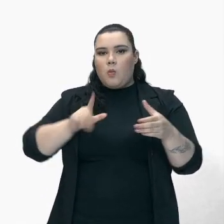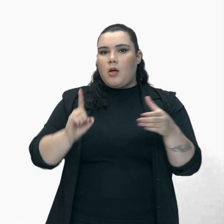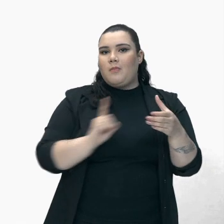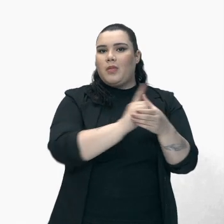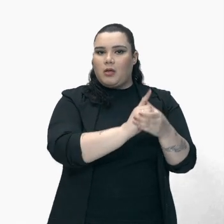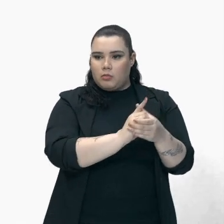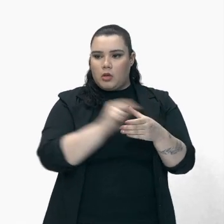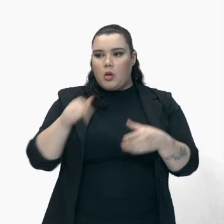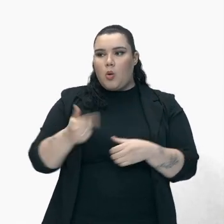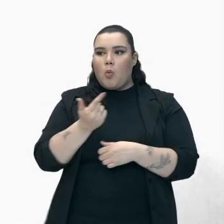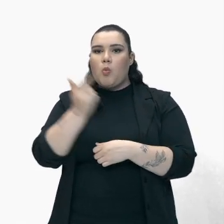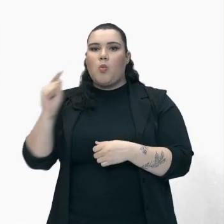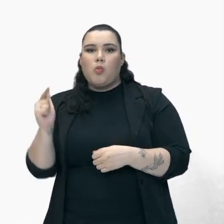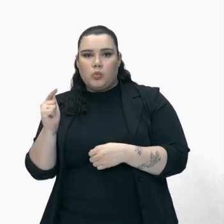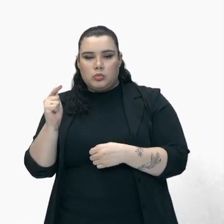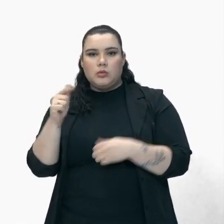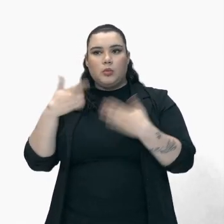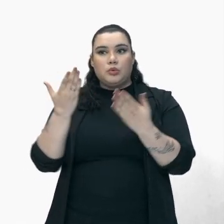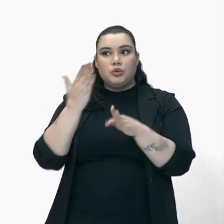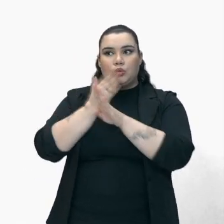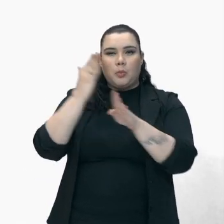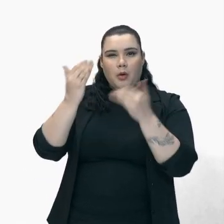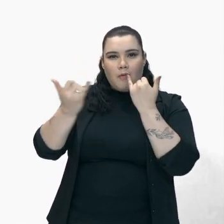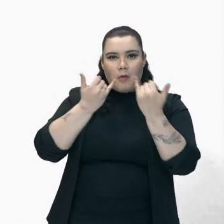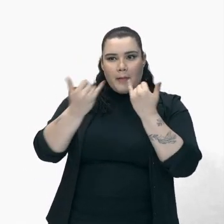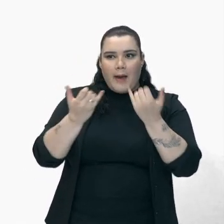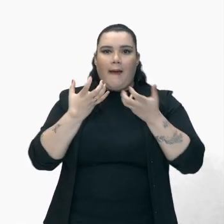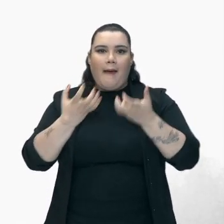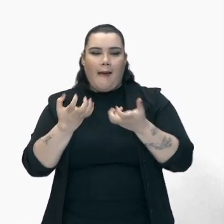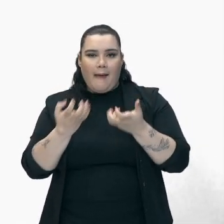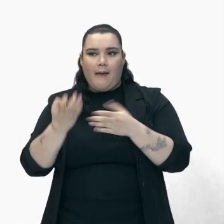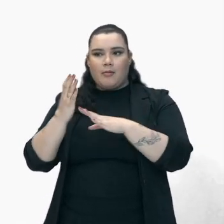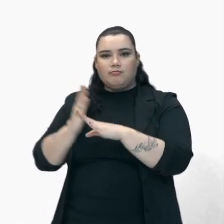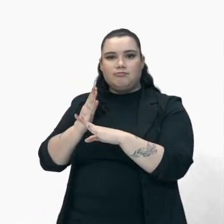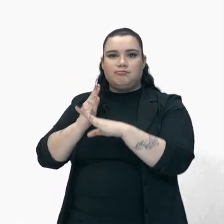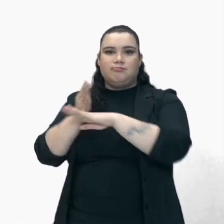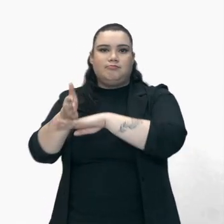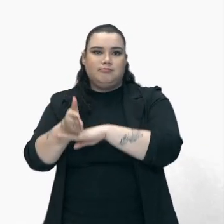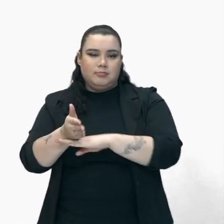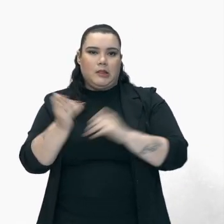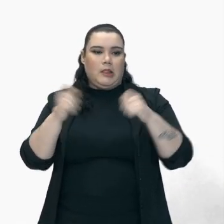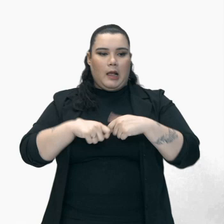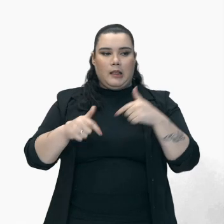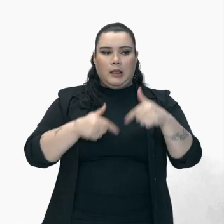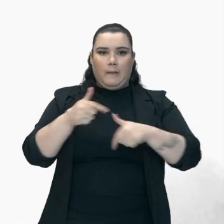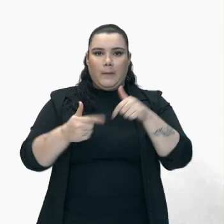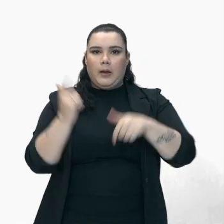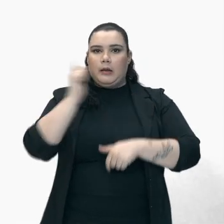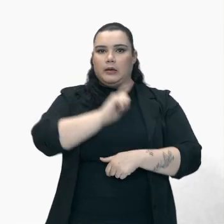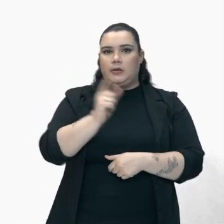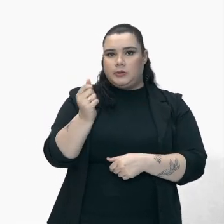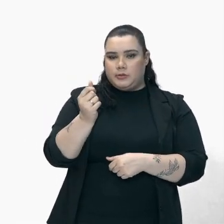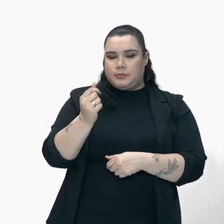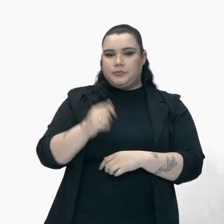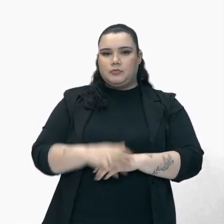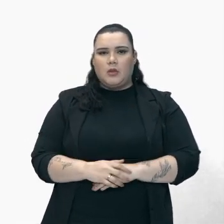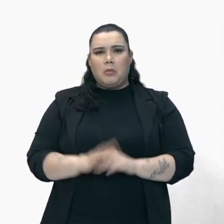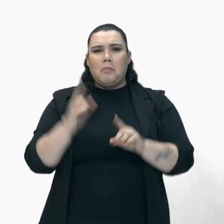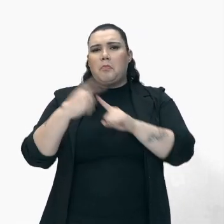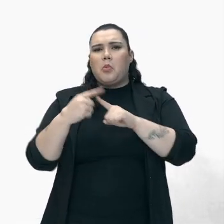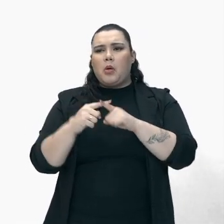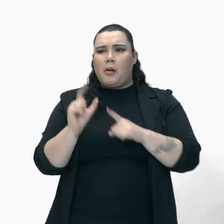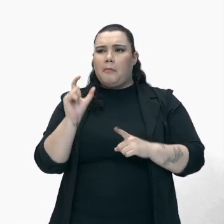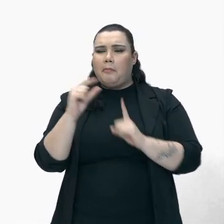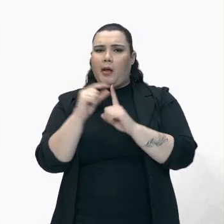assim Viram a oportunidade De ganhar dinheiro E por que Emboaba Professor Porque os paulistas Os bandeirantes